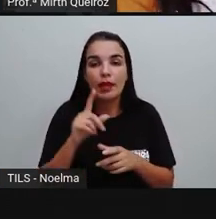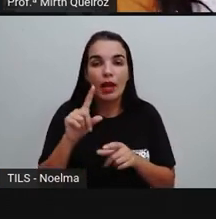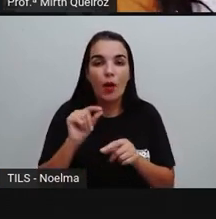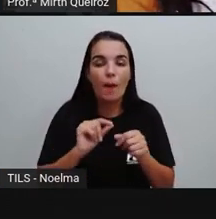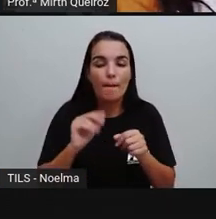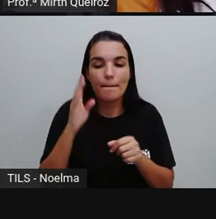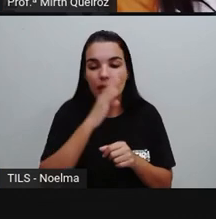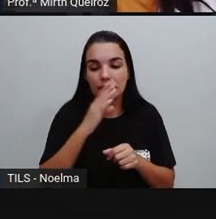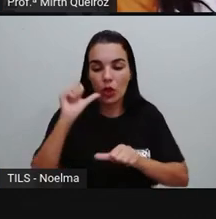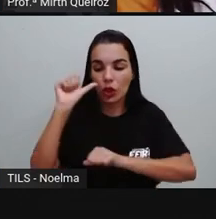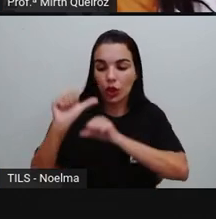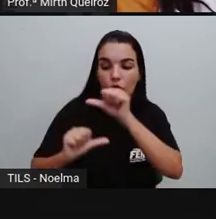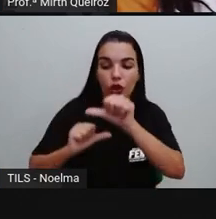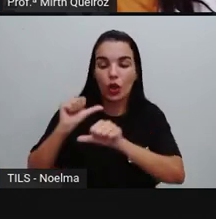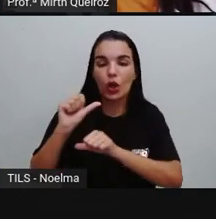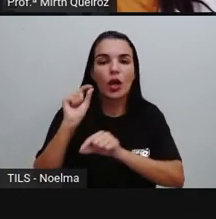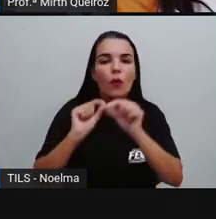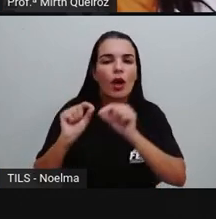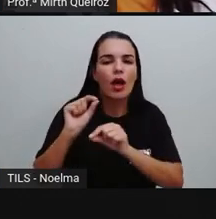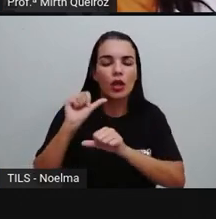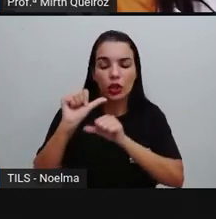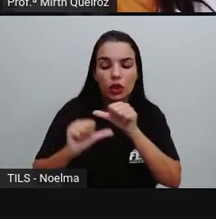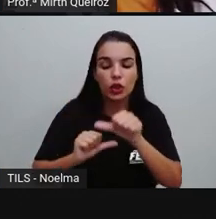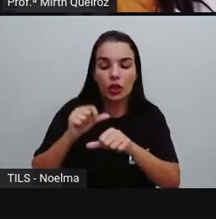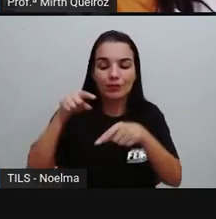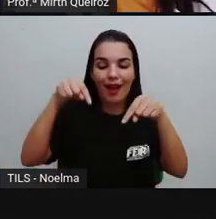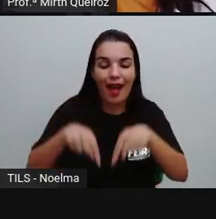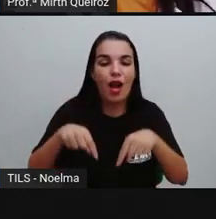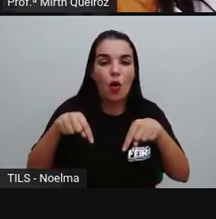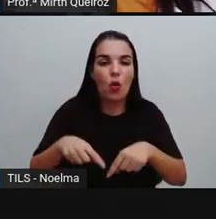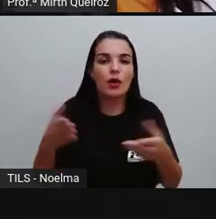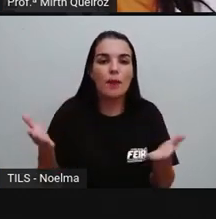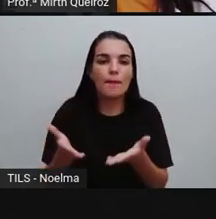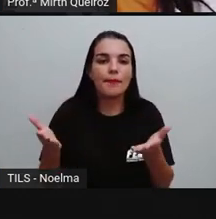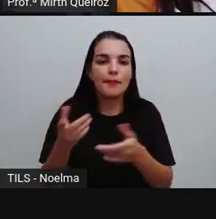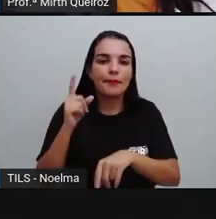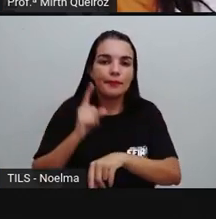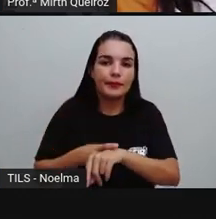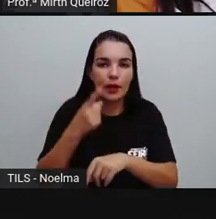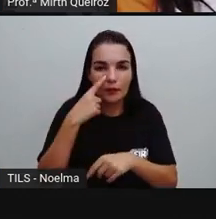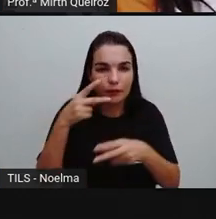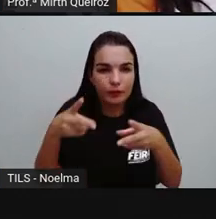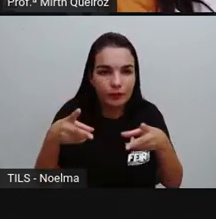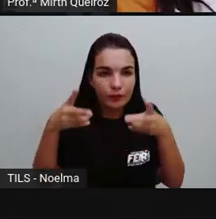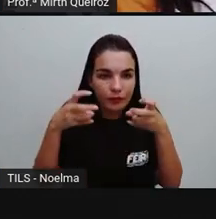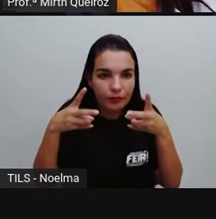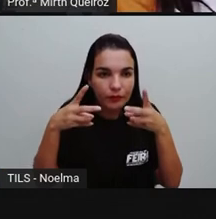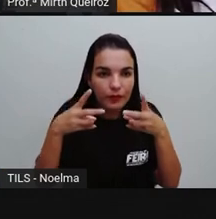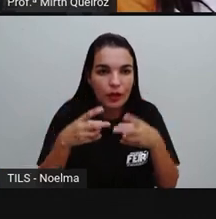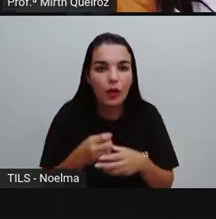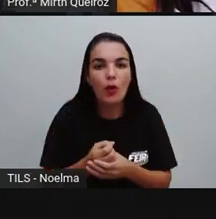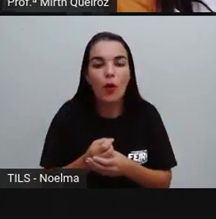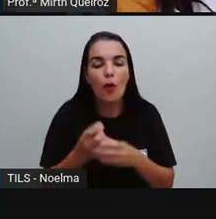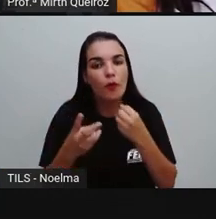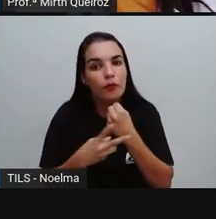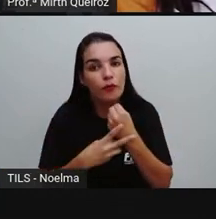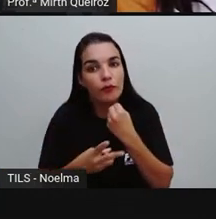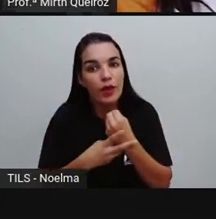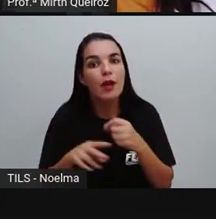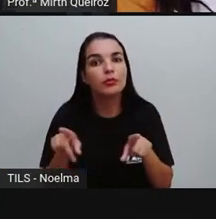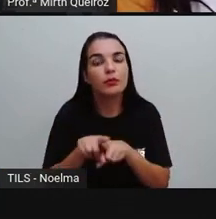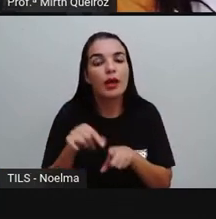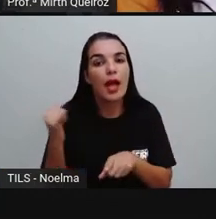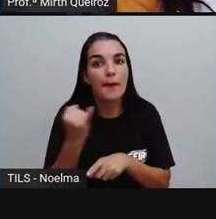torna. Esse torna está o quê? No presente. Observaram aí o quanto esses verbos são